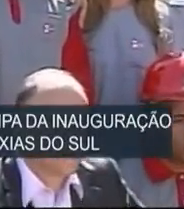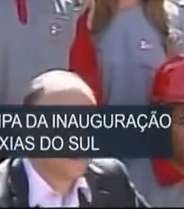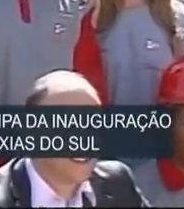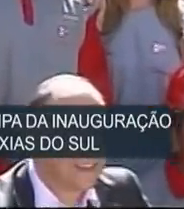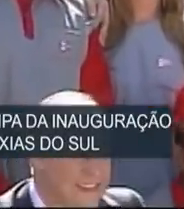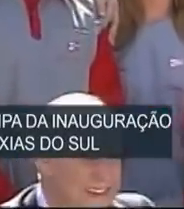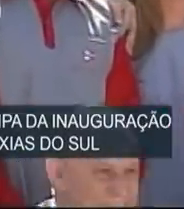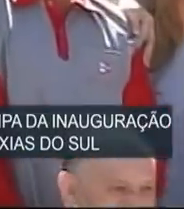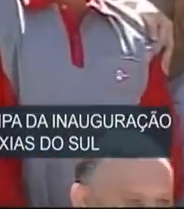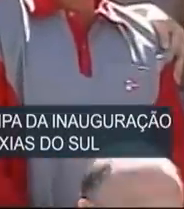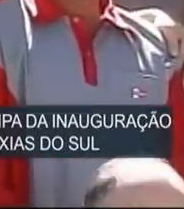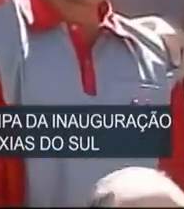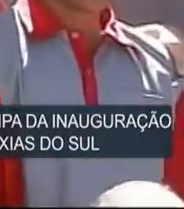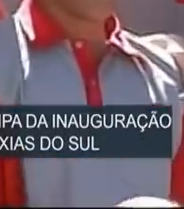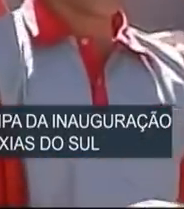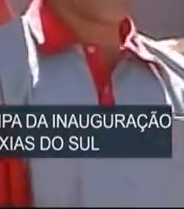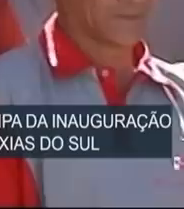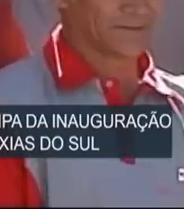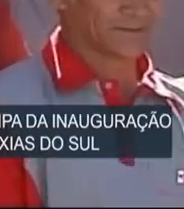A previsão